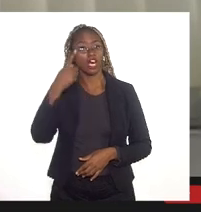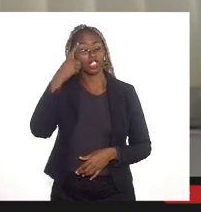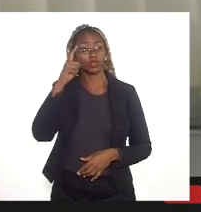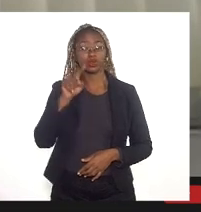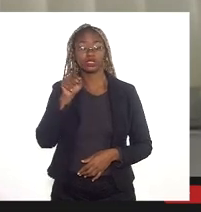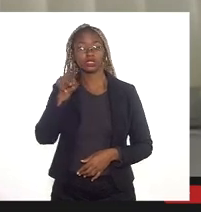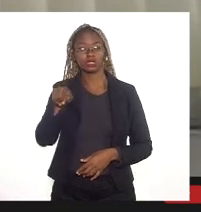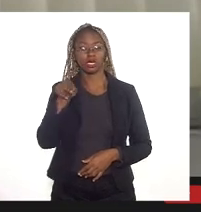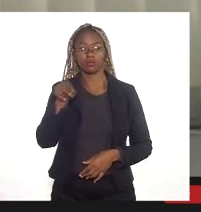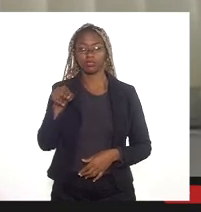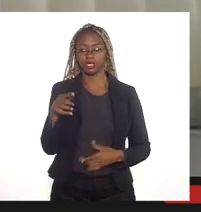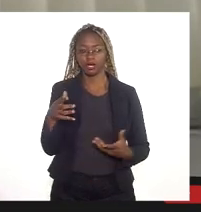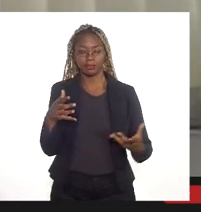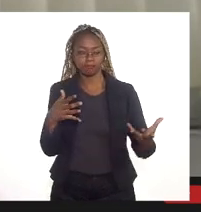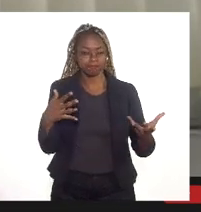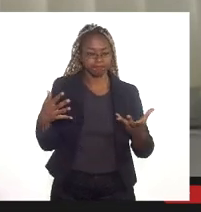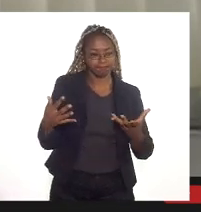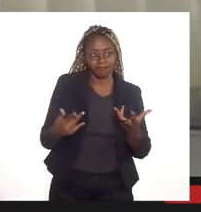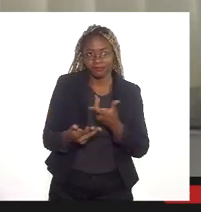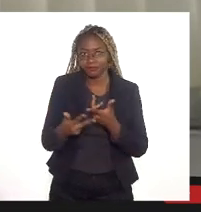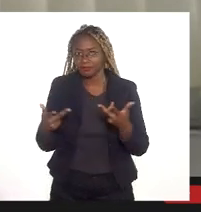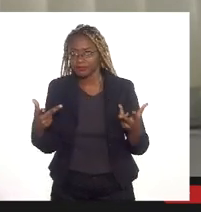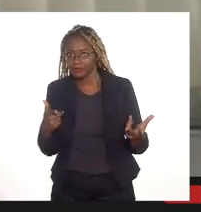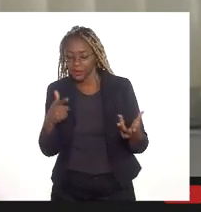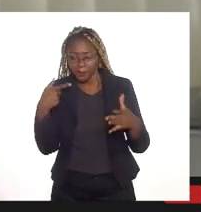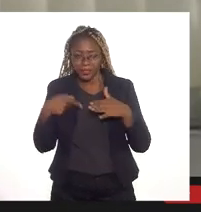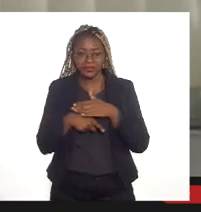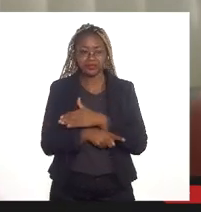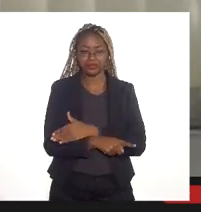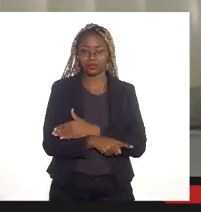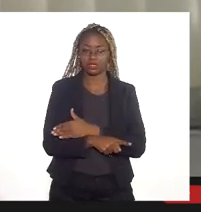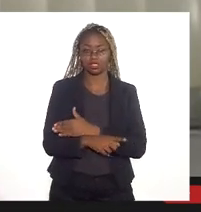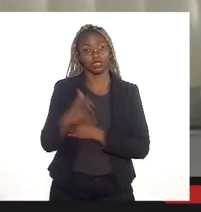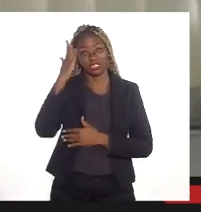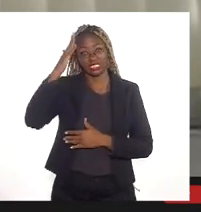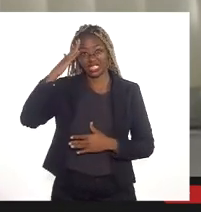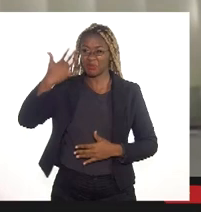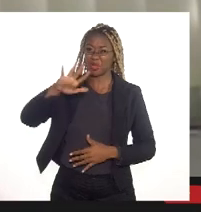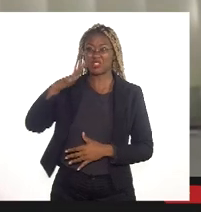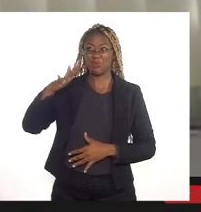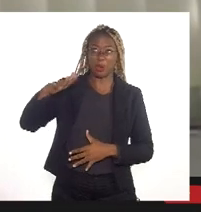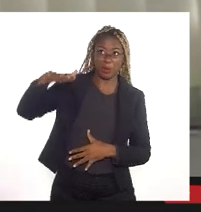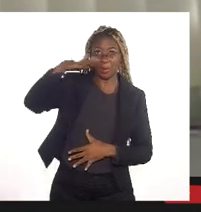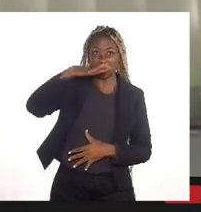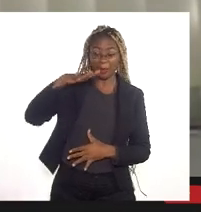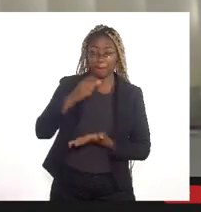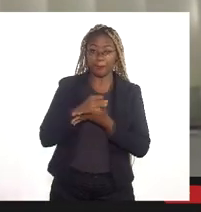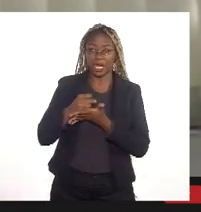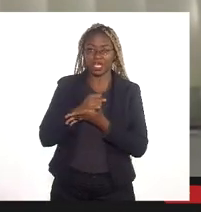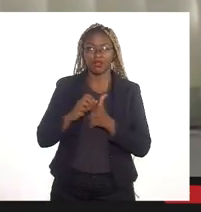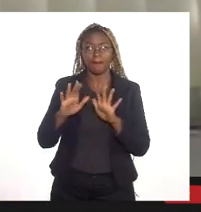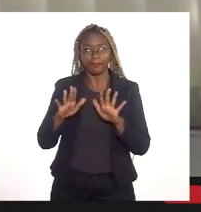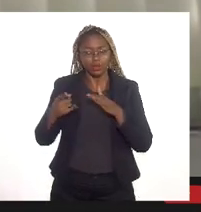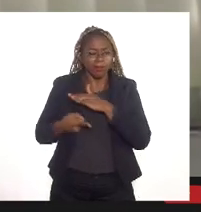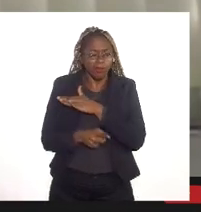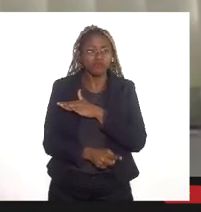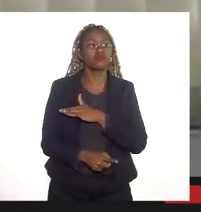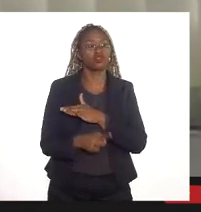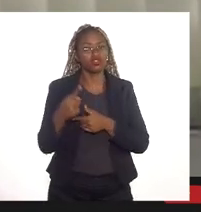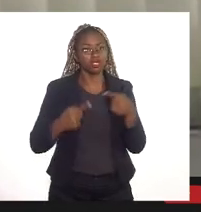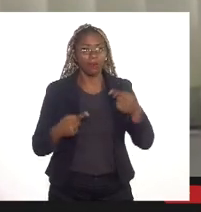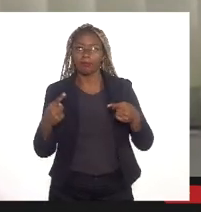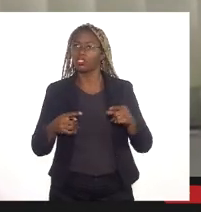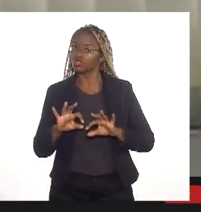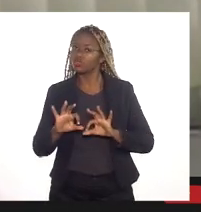as nuances da situação, óbvio que conheci a situação macro, mas as nuances do debate eu desconheci, então, aprendi muito